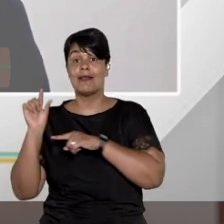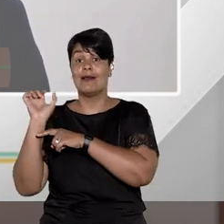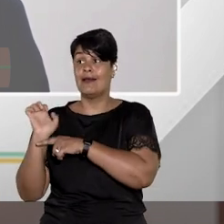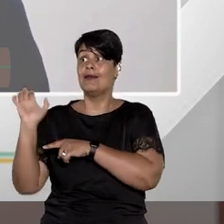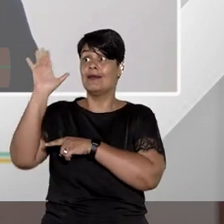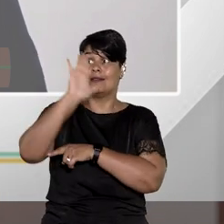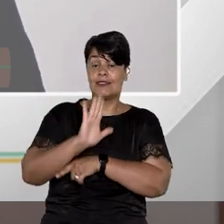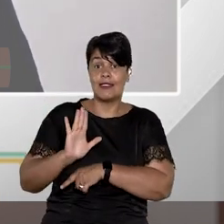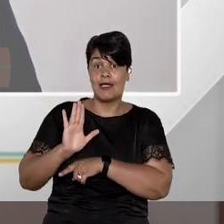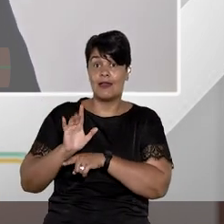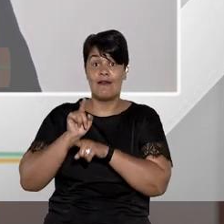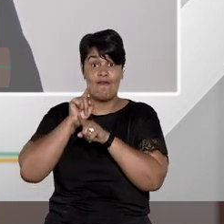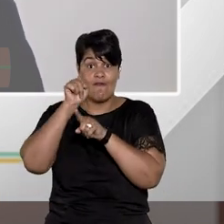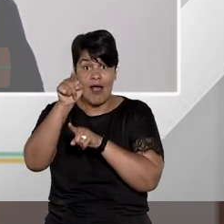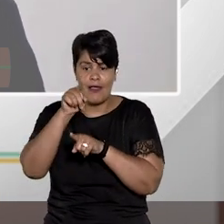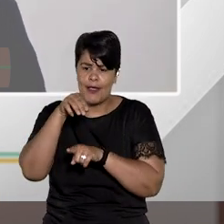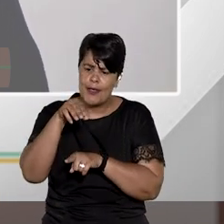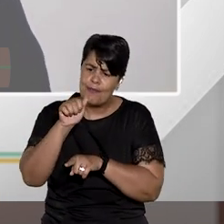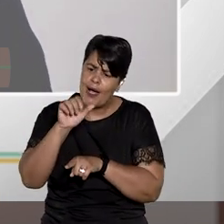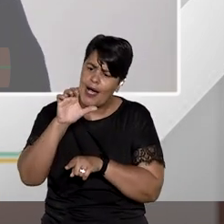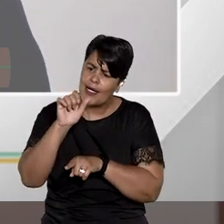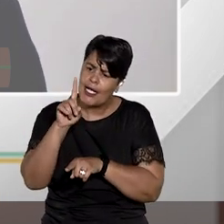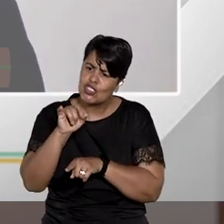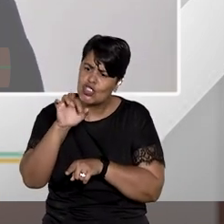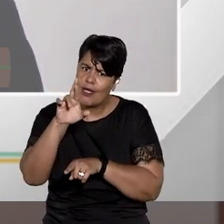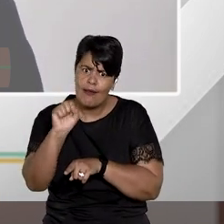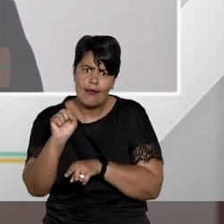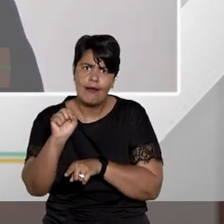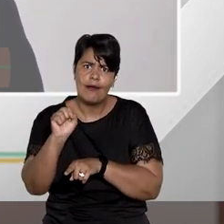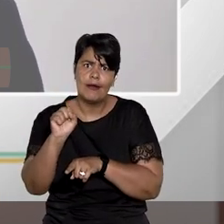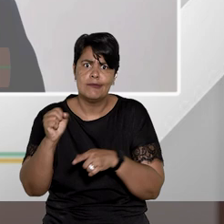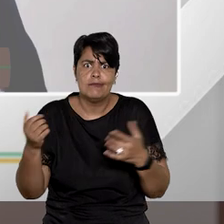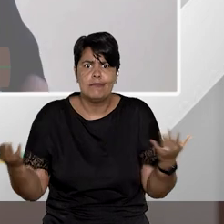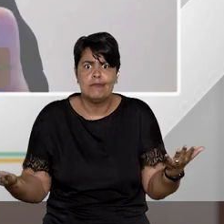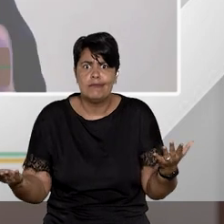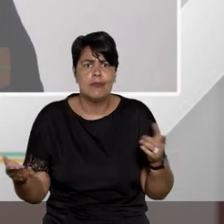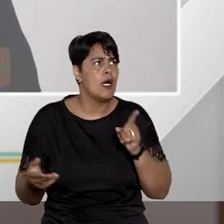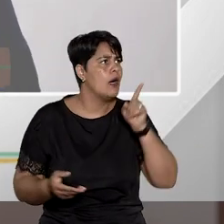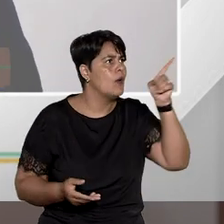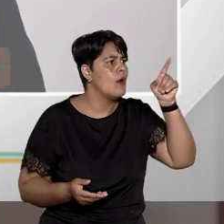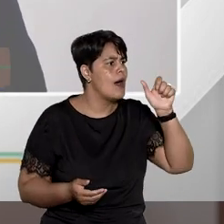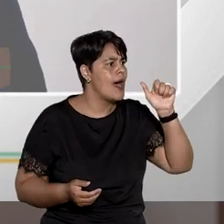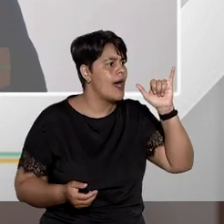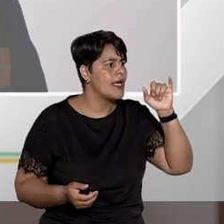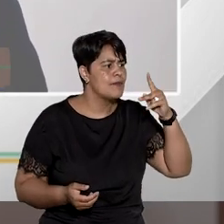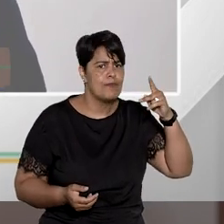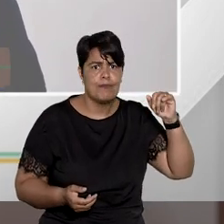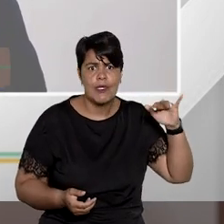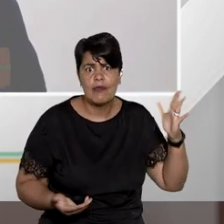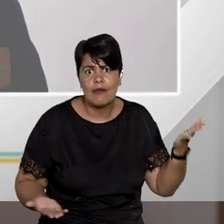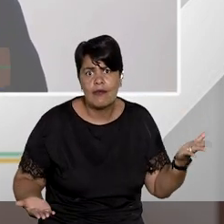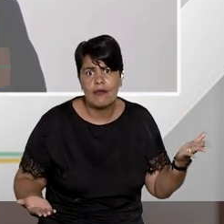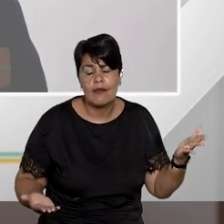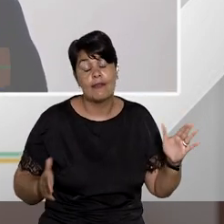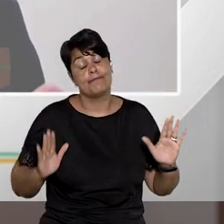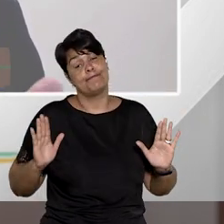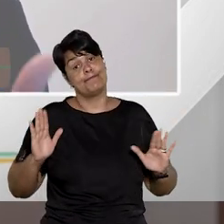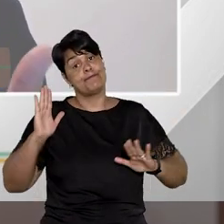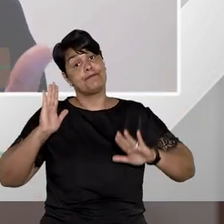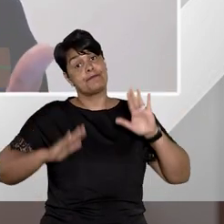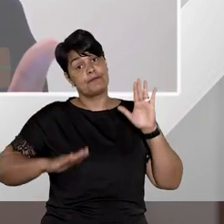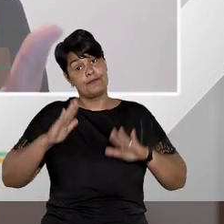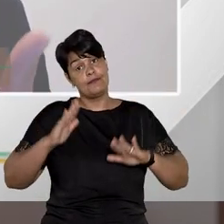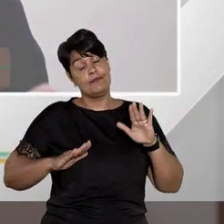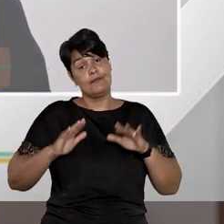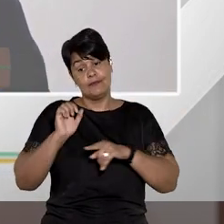em que você esteja chama macaxeira lá em Roraima é macaxeira já ia dizer isso dependendo do estado em que você esteja